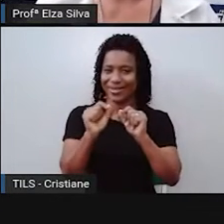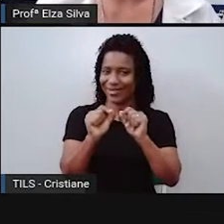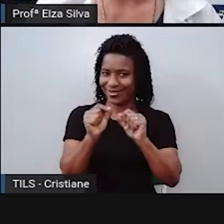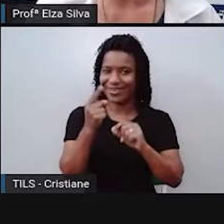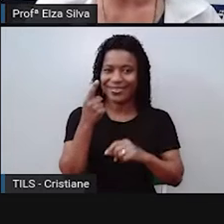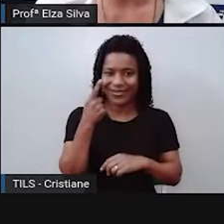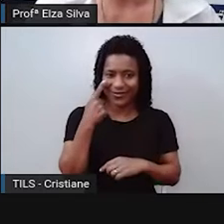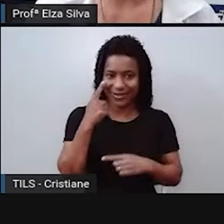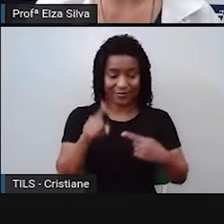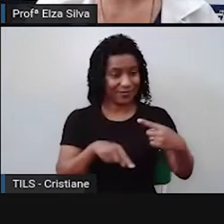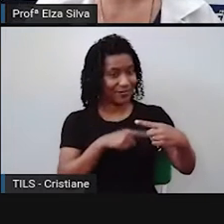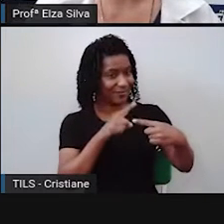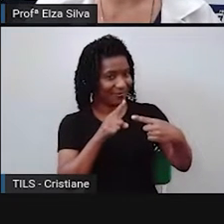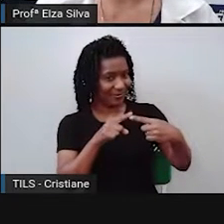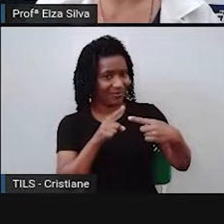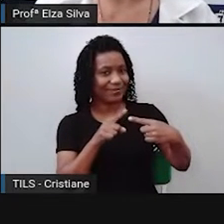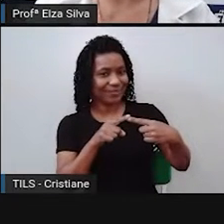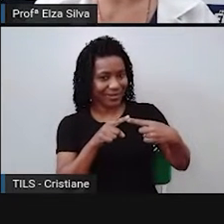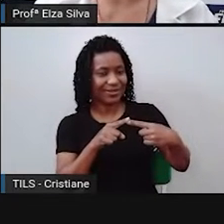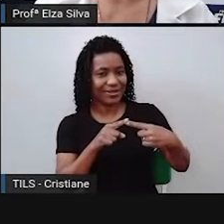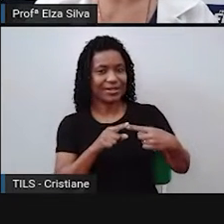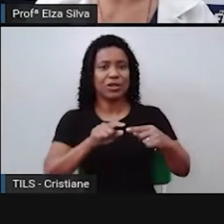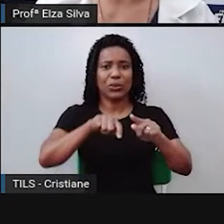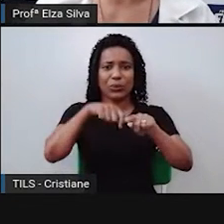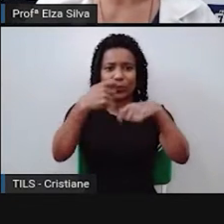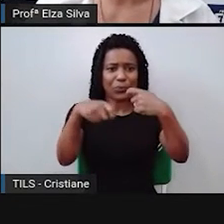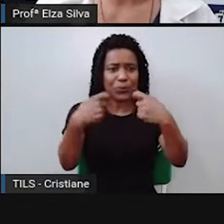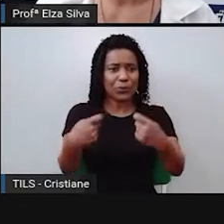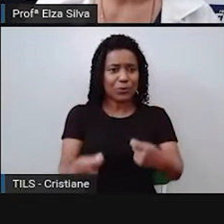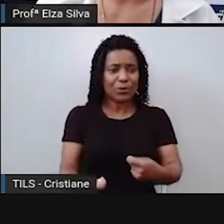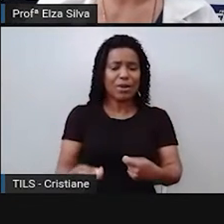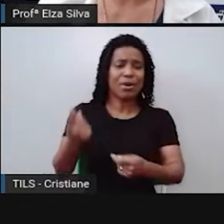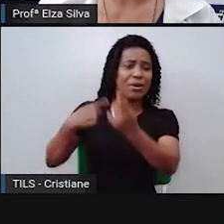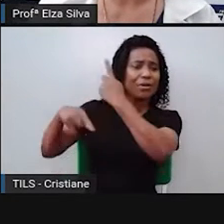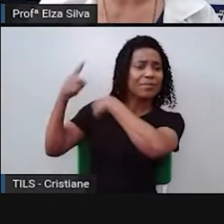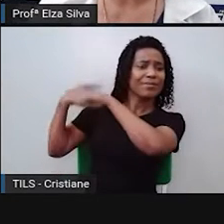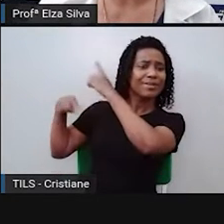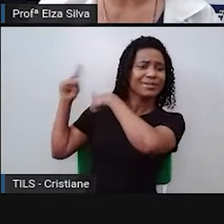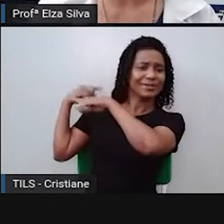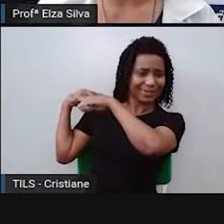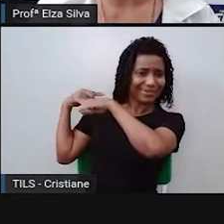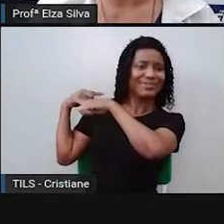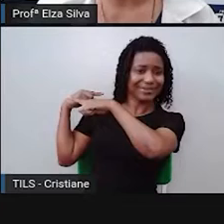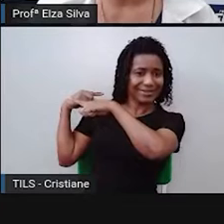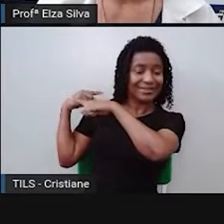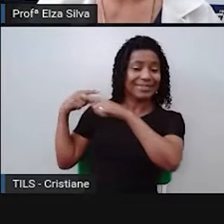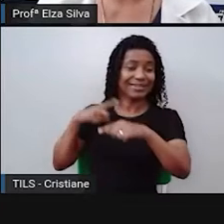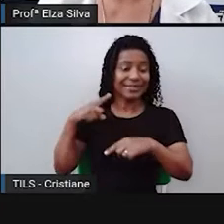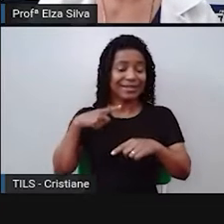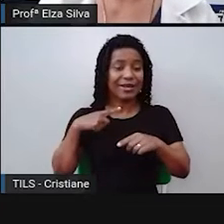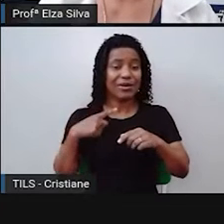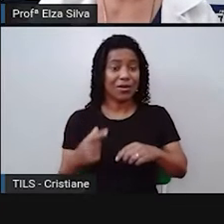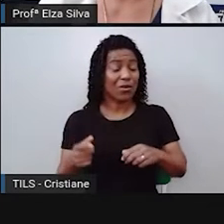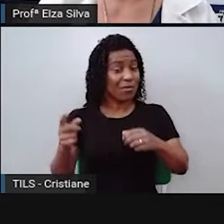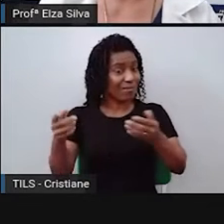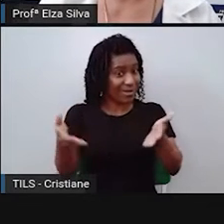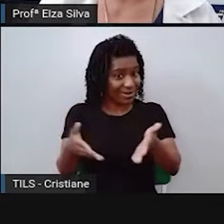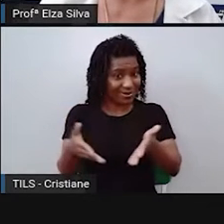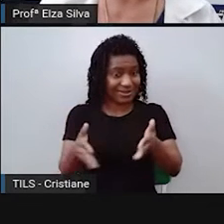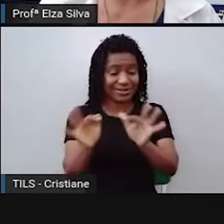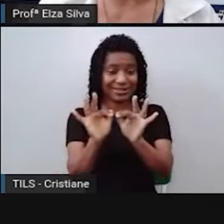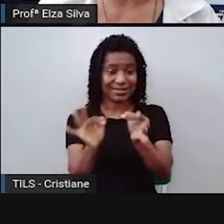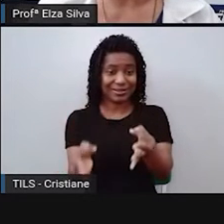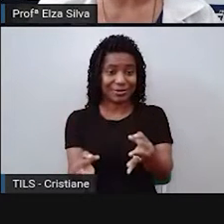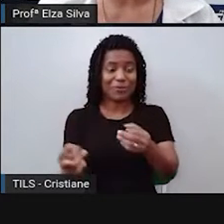Vamos ampliar descrições em fatos do passado, utilizando o simple past, com verbos regulares no